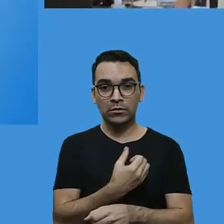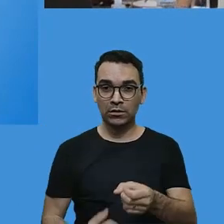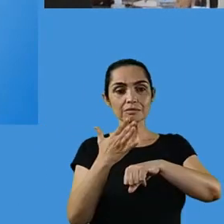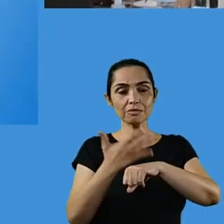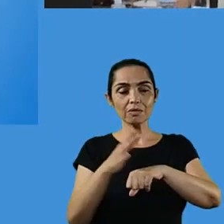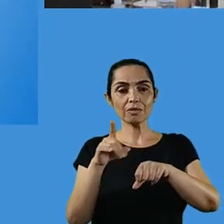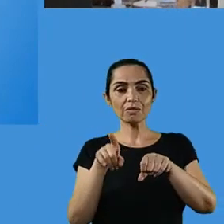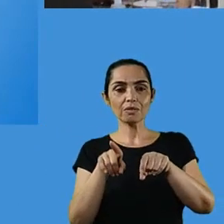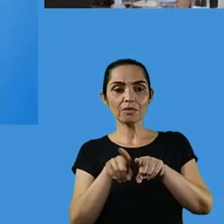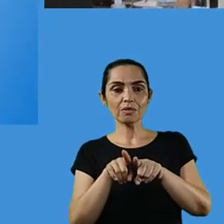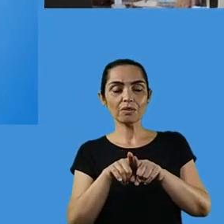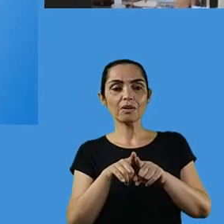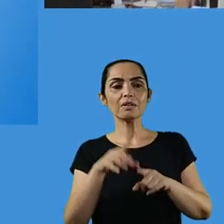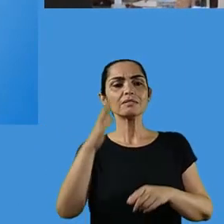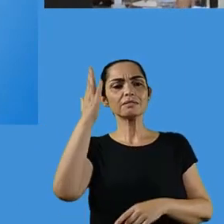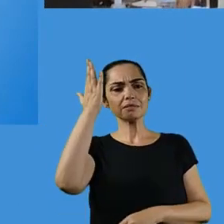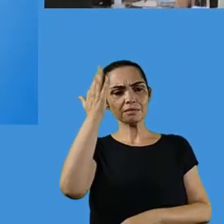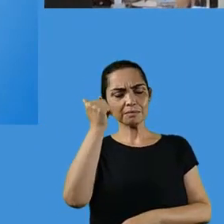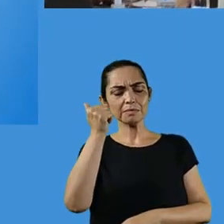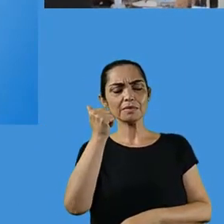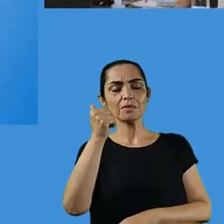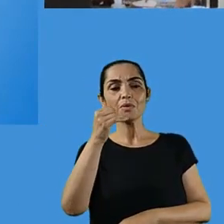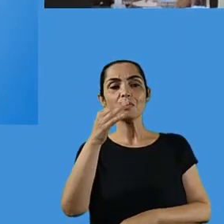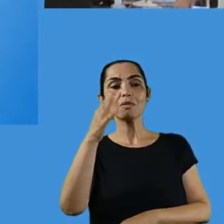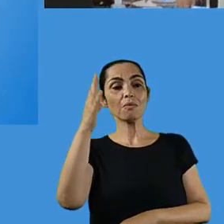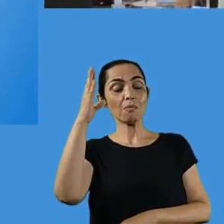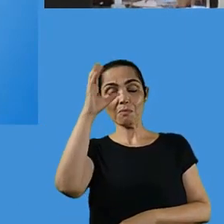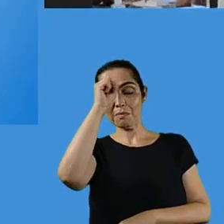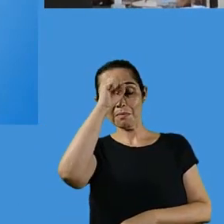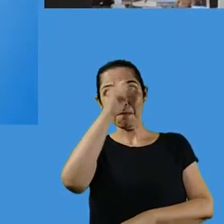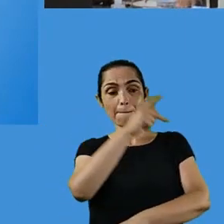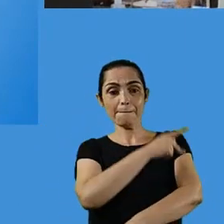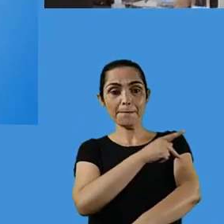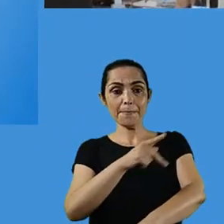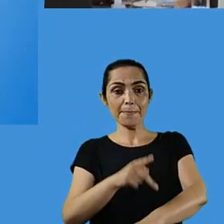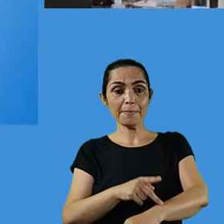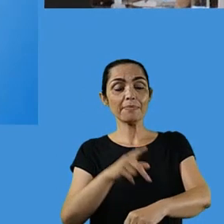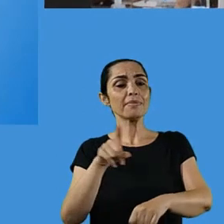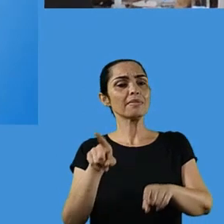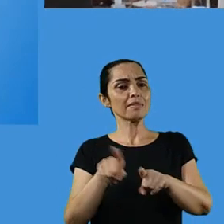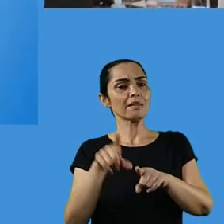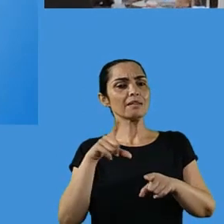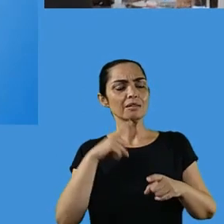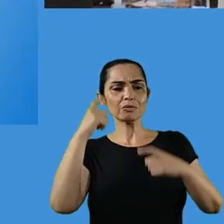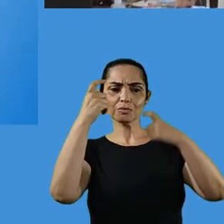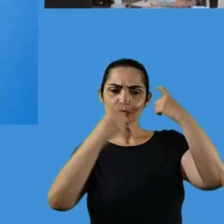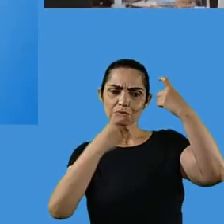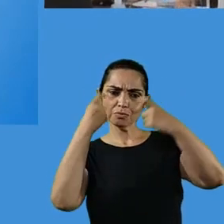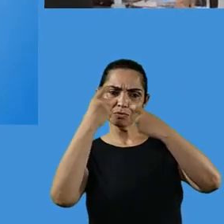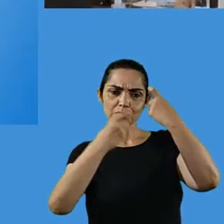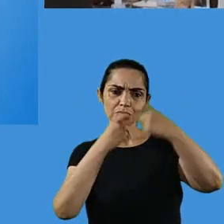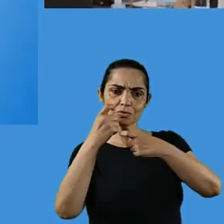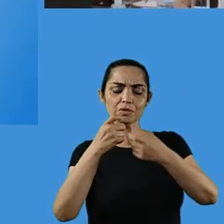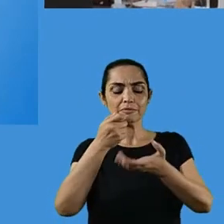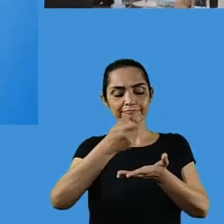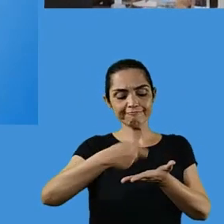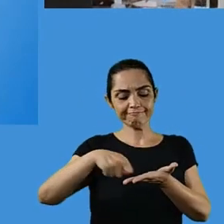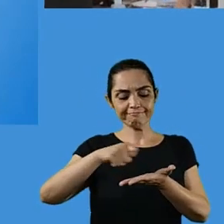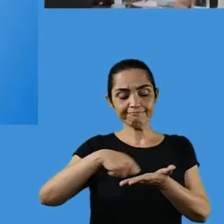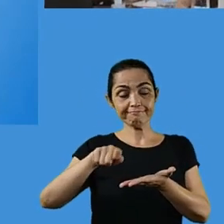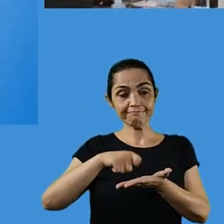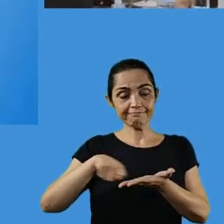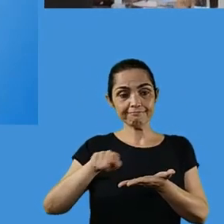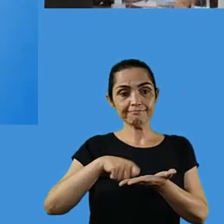dever, se eu tenho conhecimento pedagógico, eu vou ter também a preocupação de manter os meus registros pedagógicos.